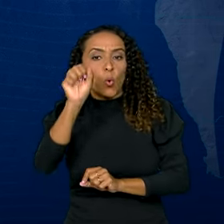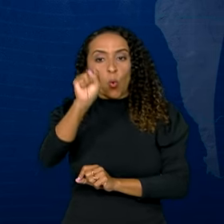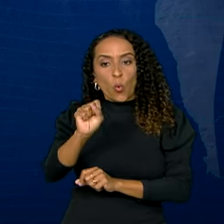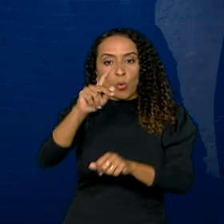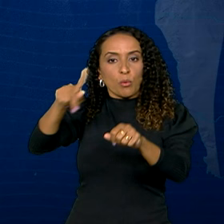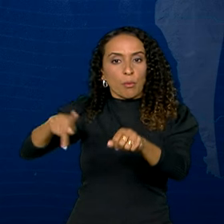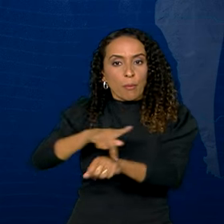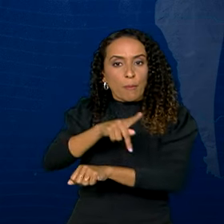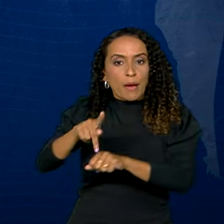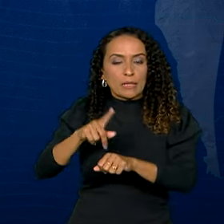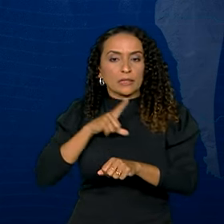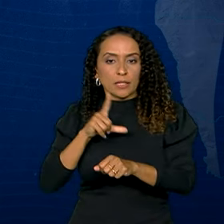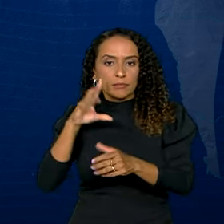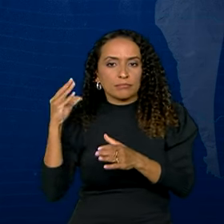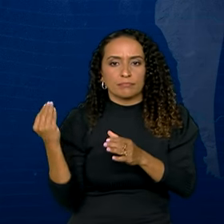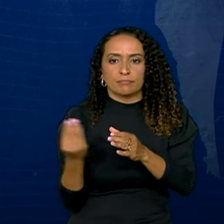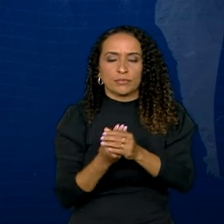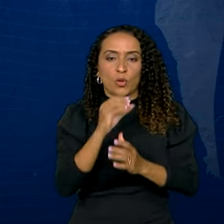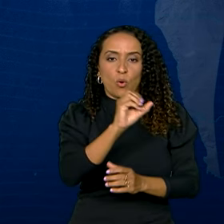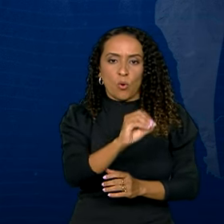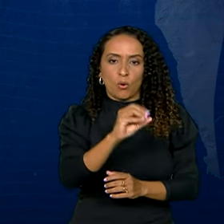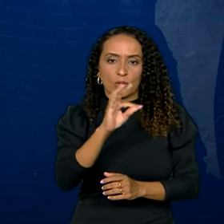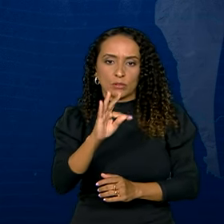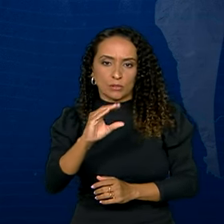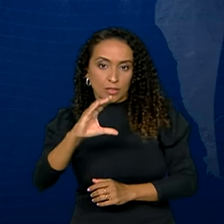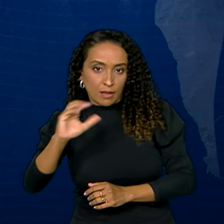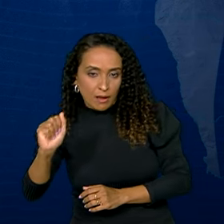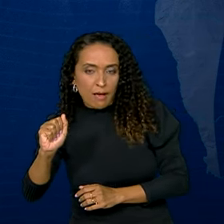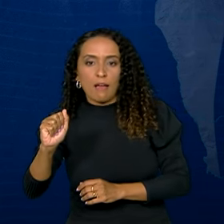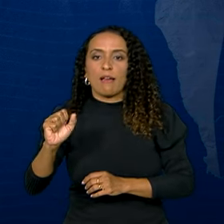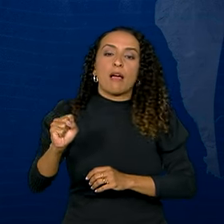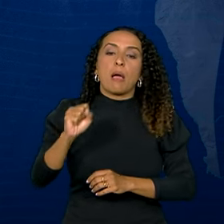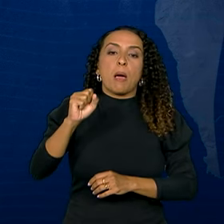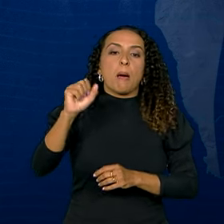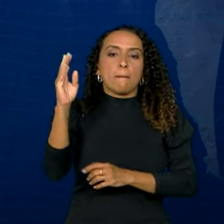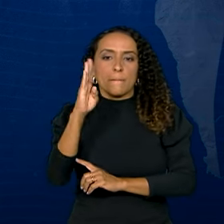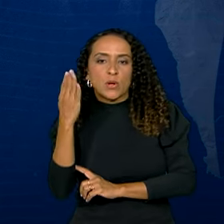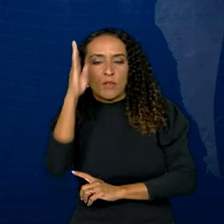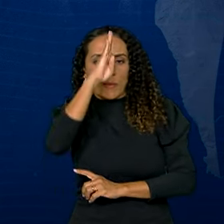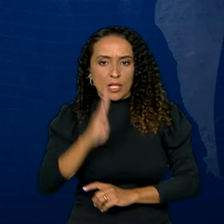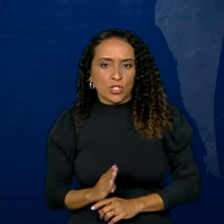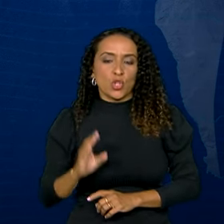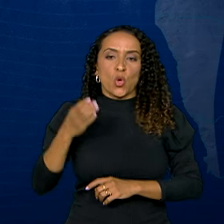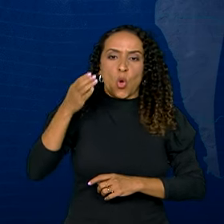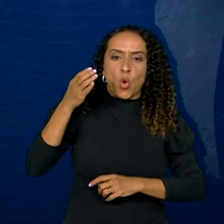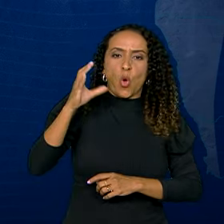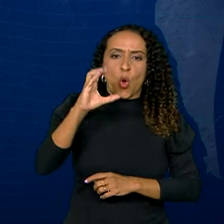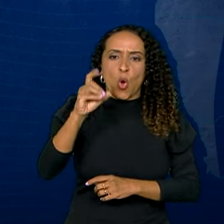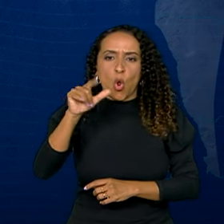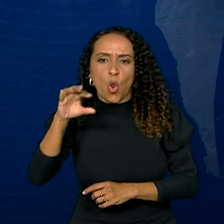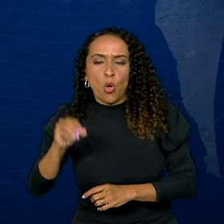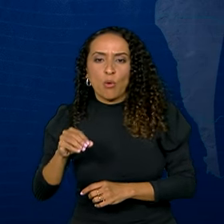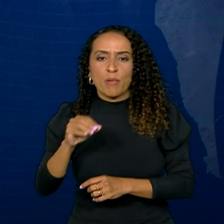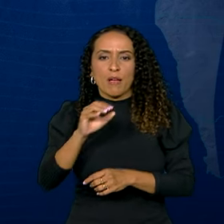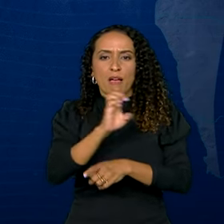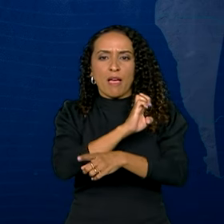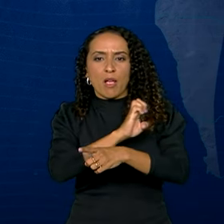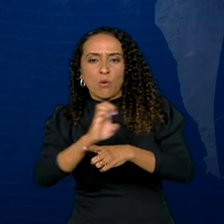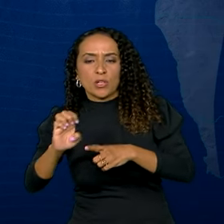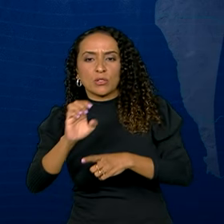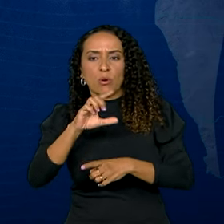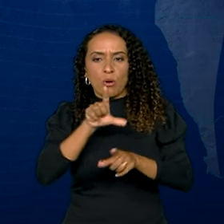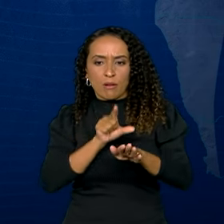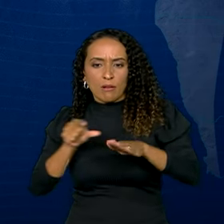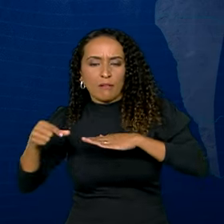países que compõem a OTCA, Bolívia, Brasil, Colômbia, Equador, Guiana, Peru,